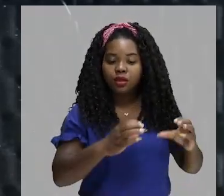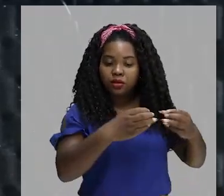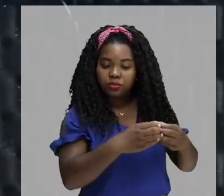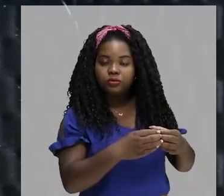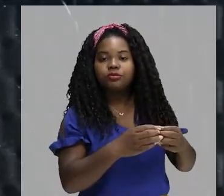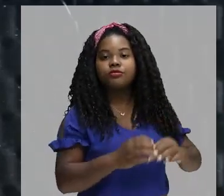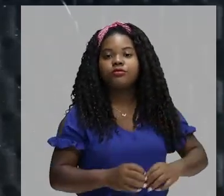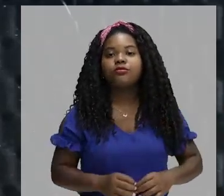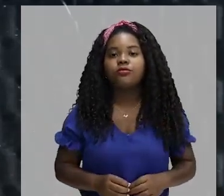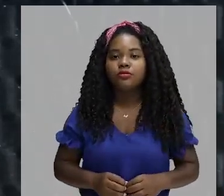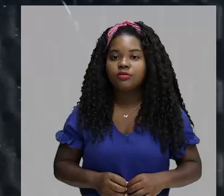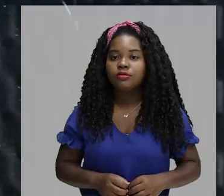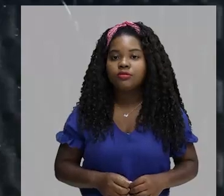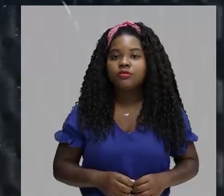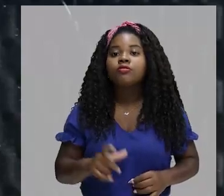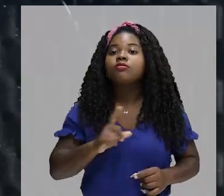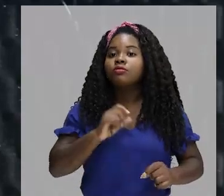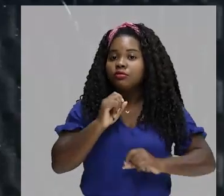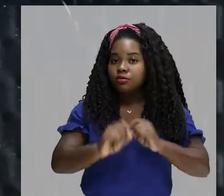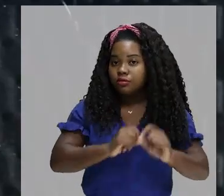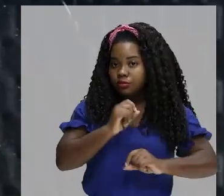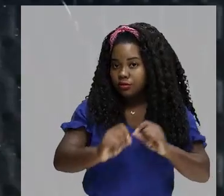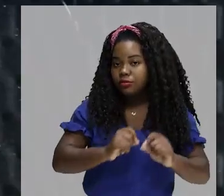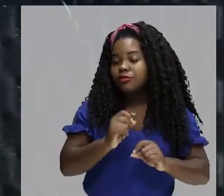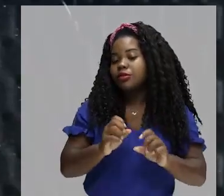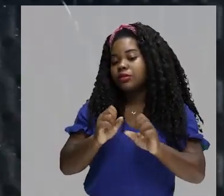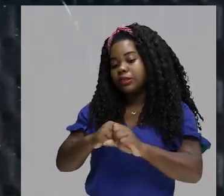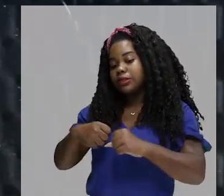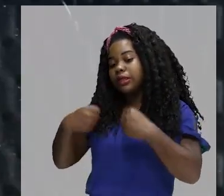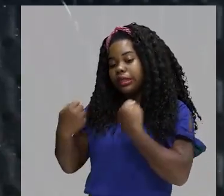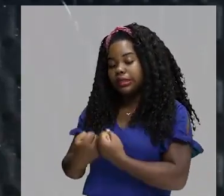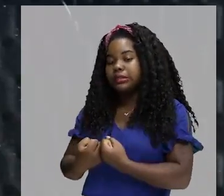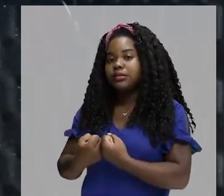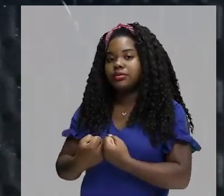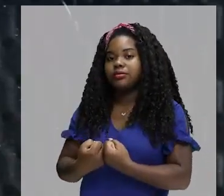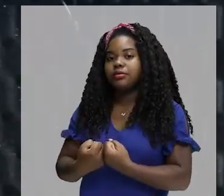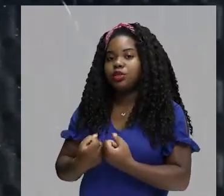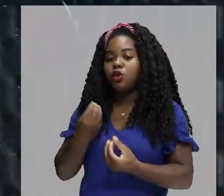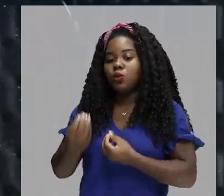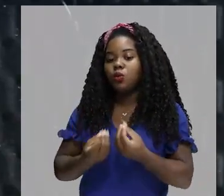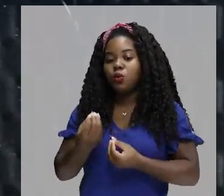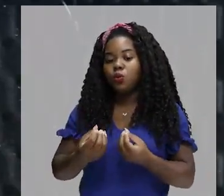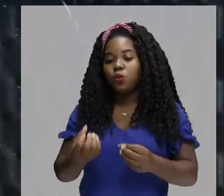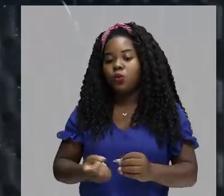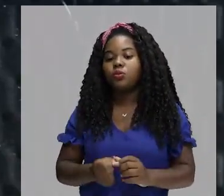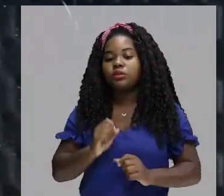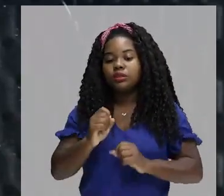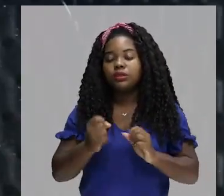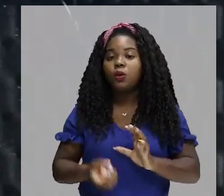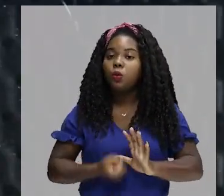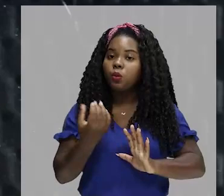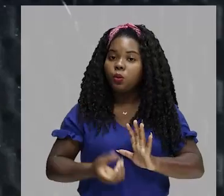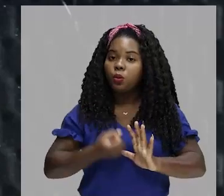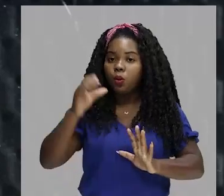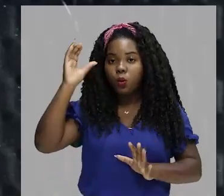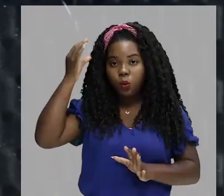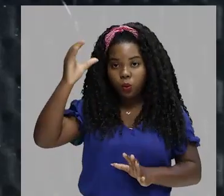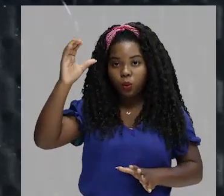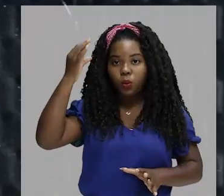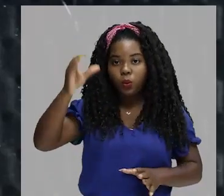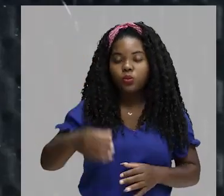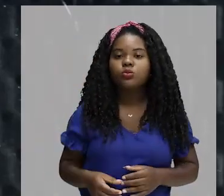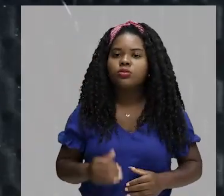aldeães vai predominar nessas sociedades. E o nível de produção cultural dessas sociedades é